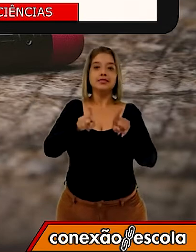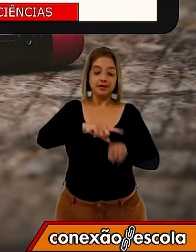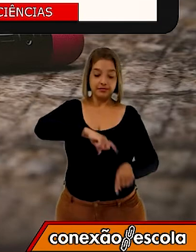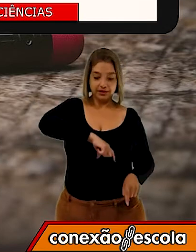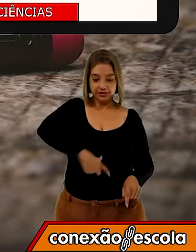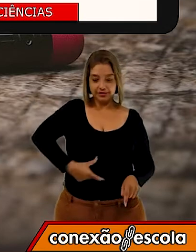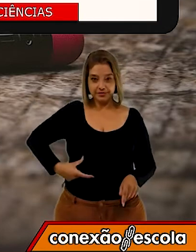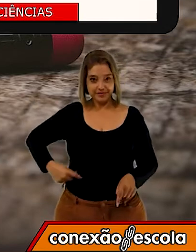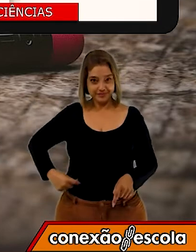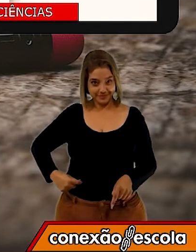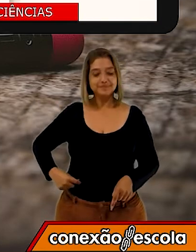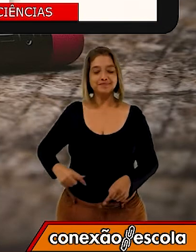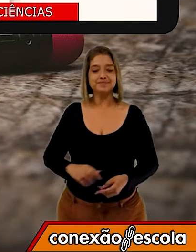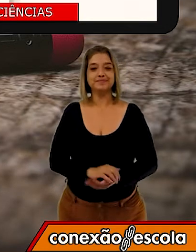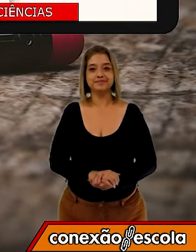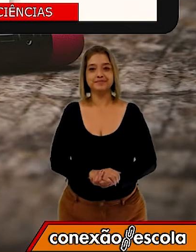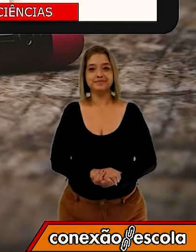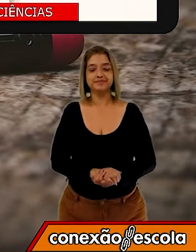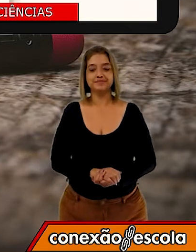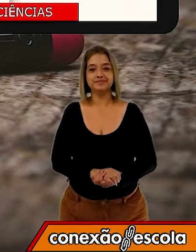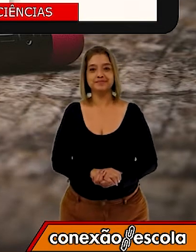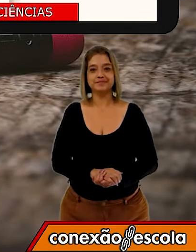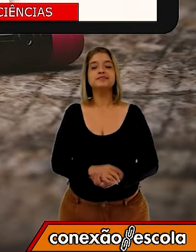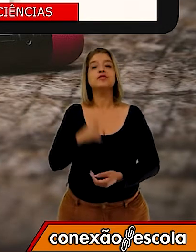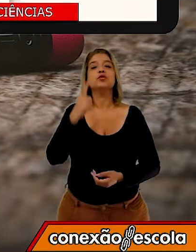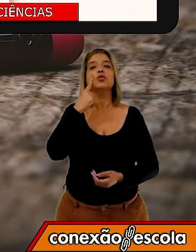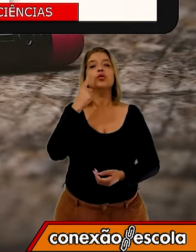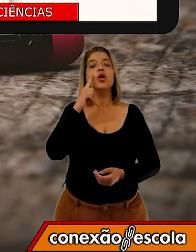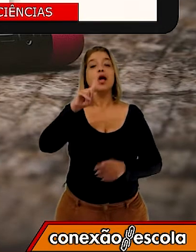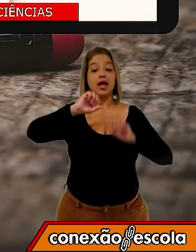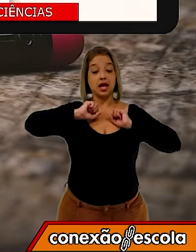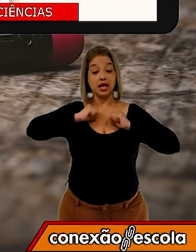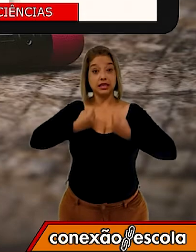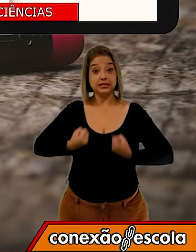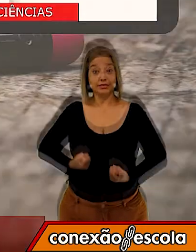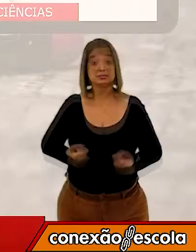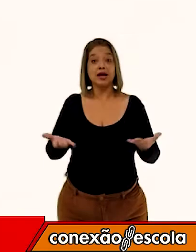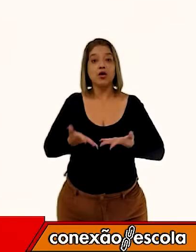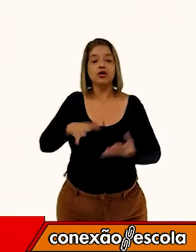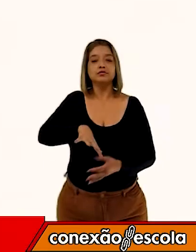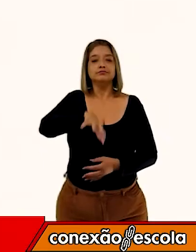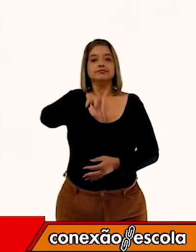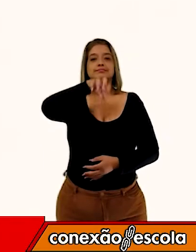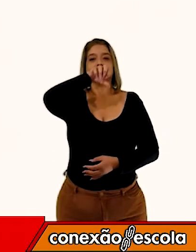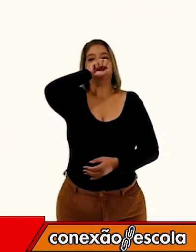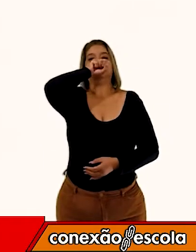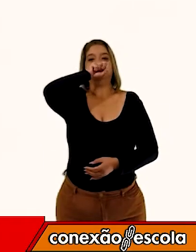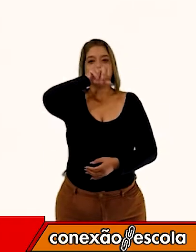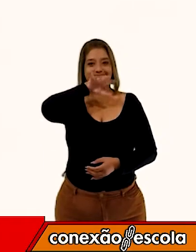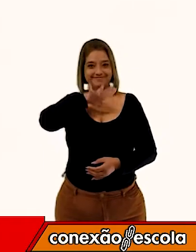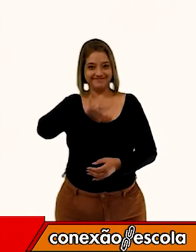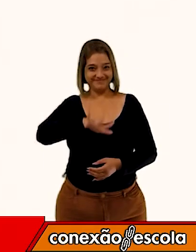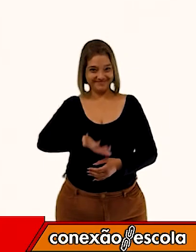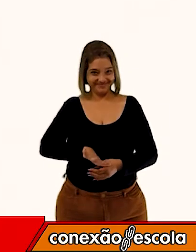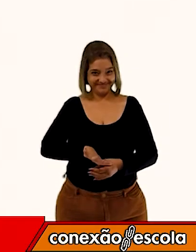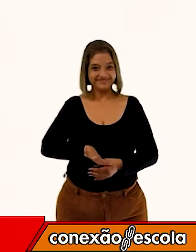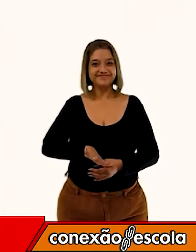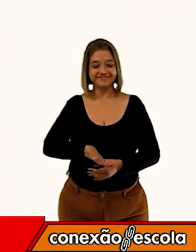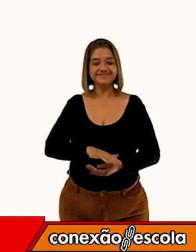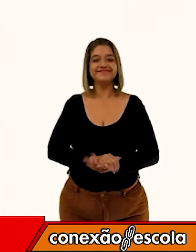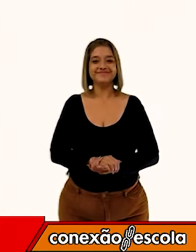Vejamos. Sistema respiratório. Ah,